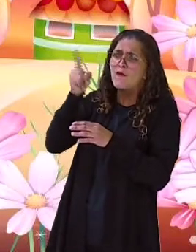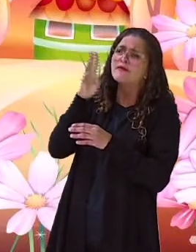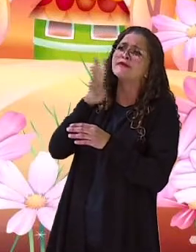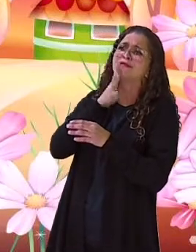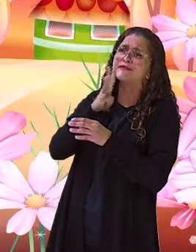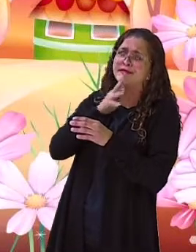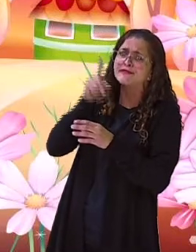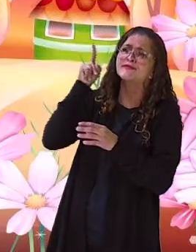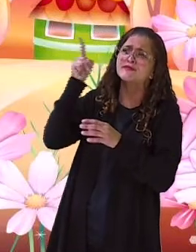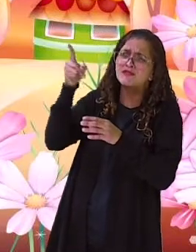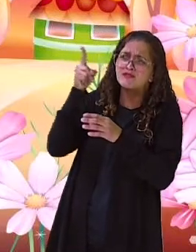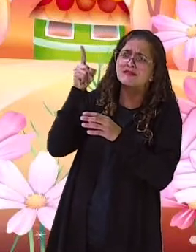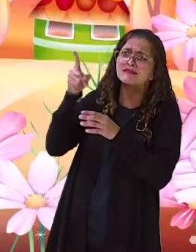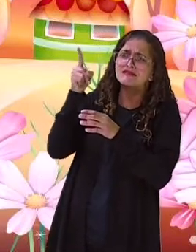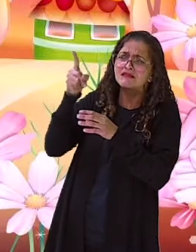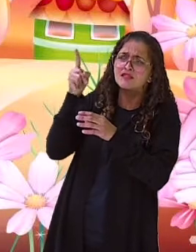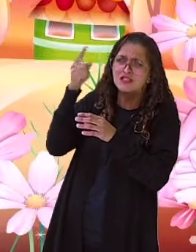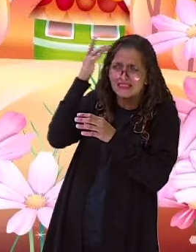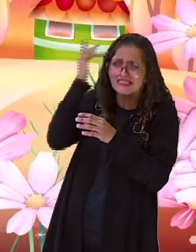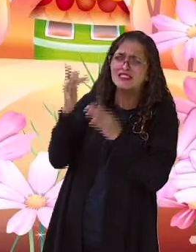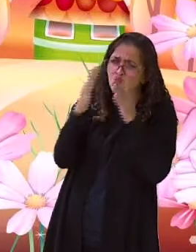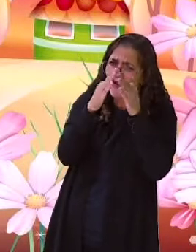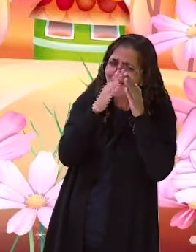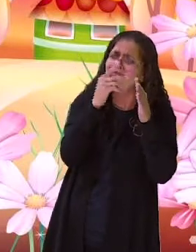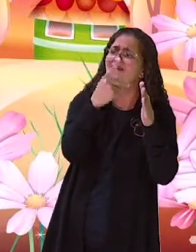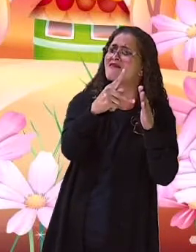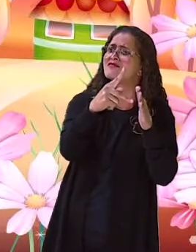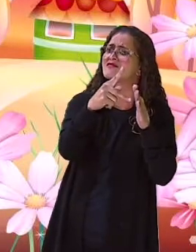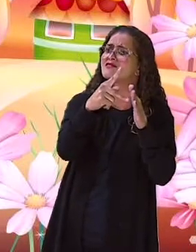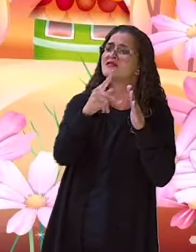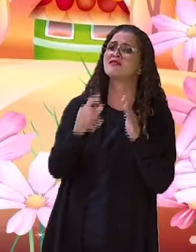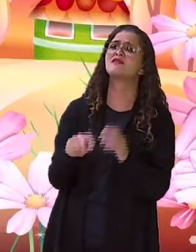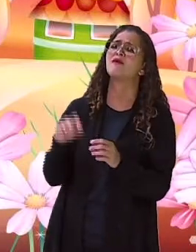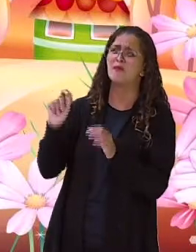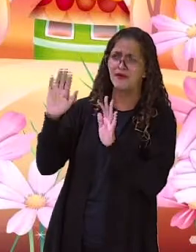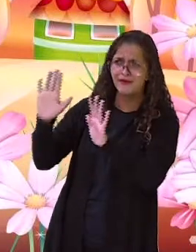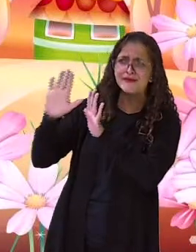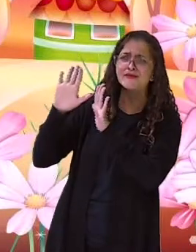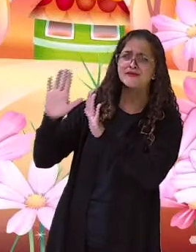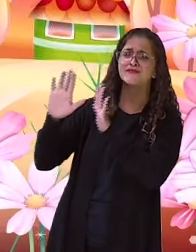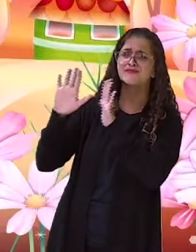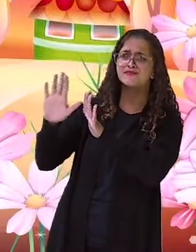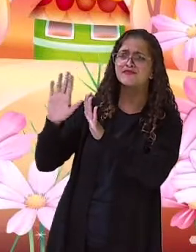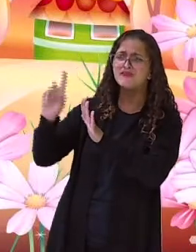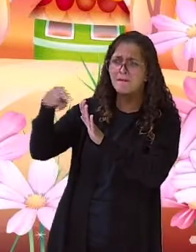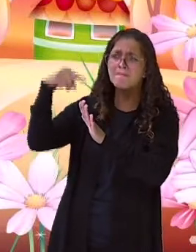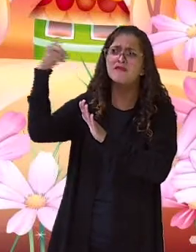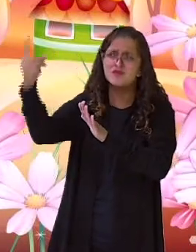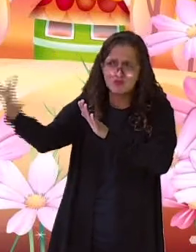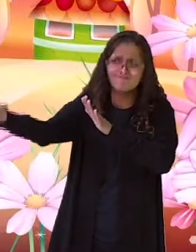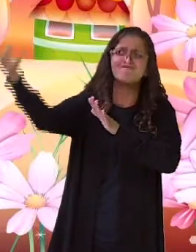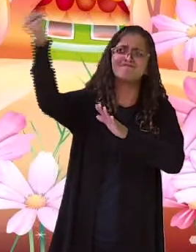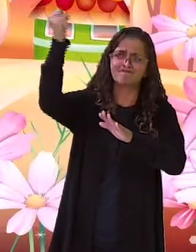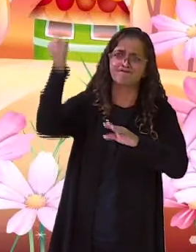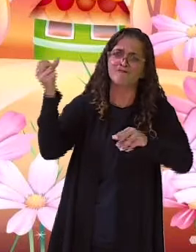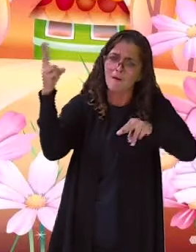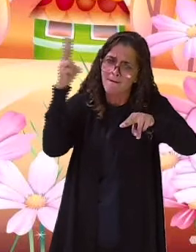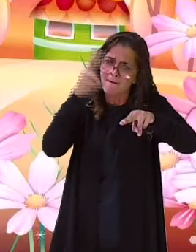safado vagabundo. Eu sei onde você mora. Pode deixar. Eu te pego, desgramado.